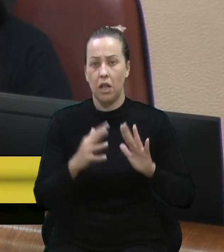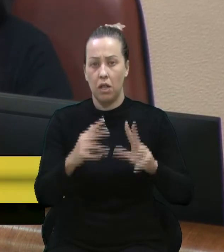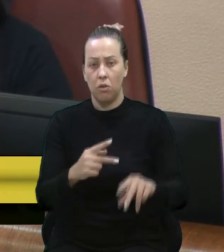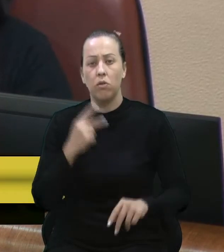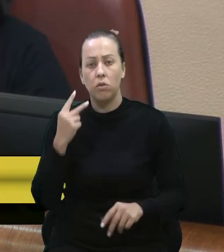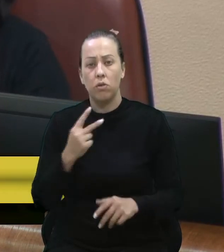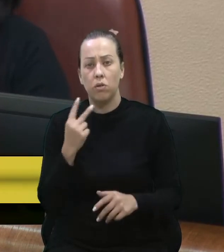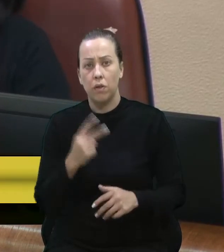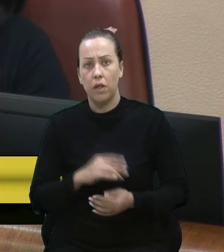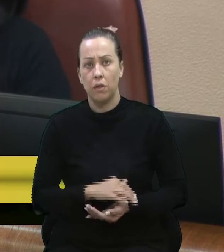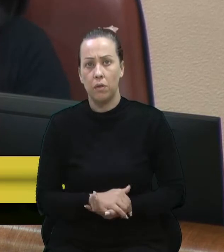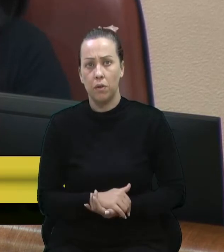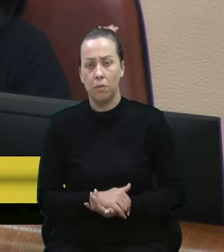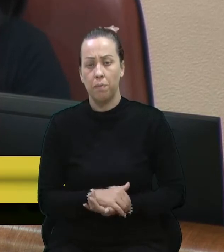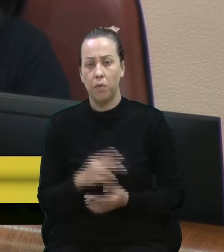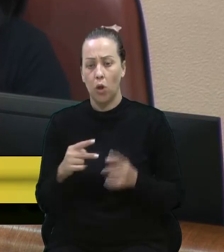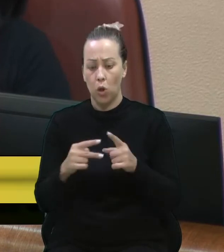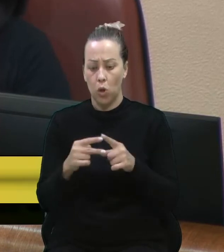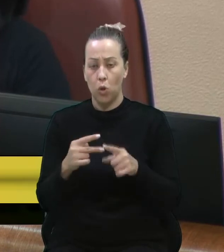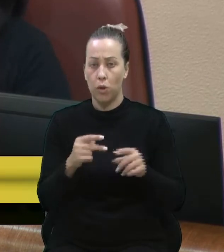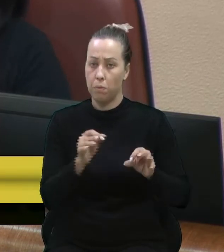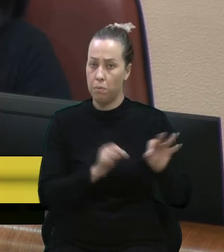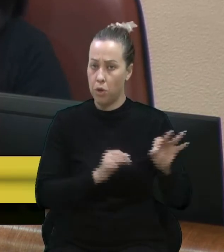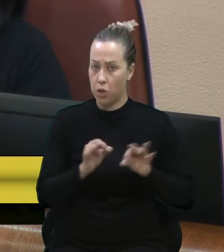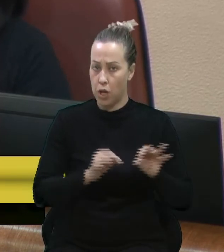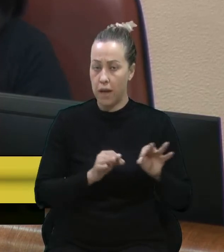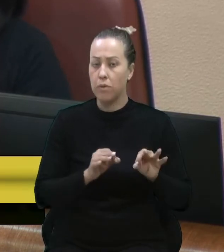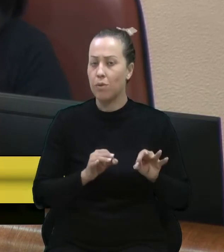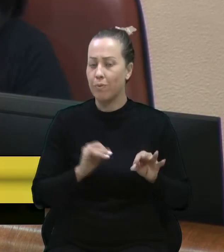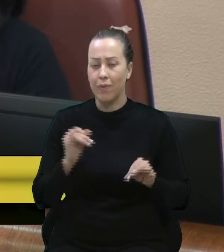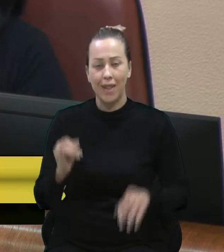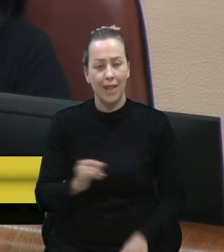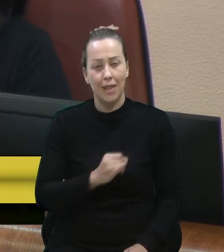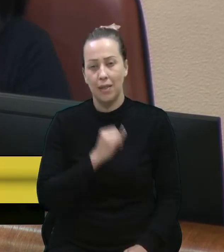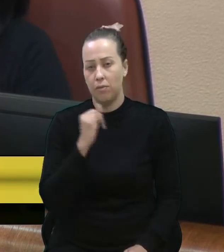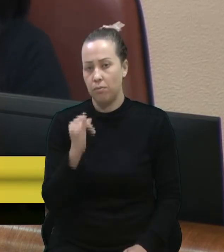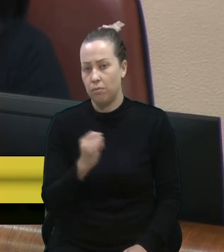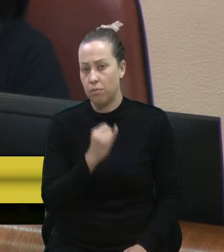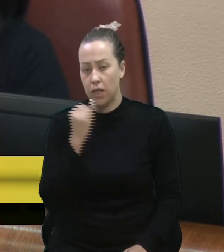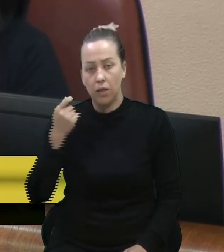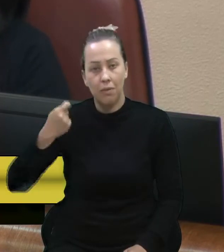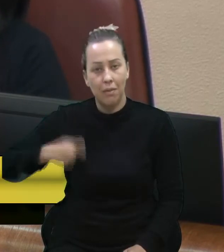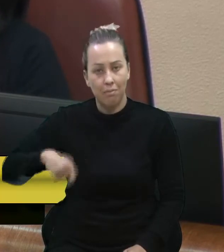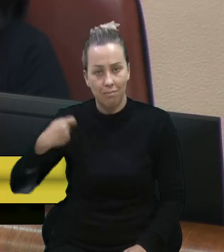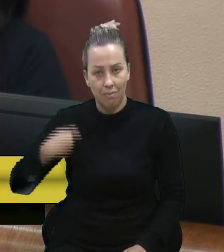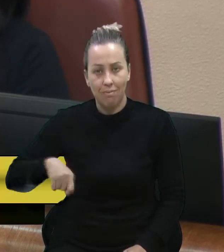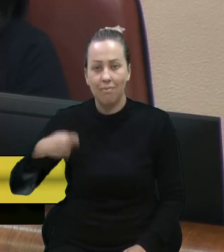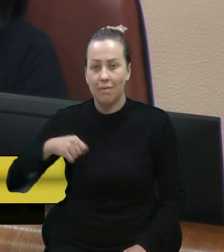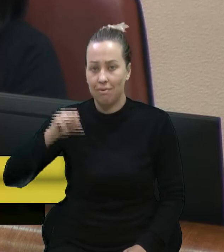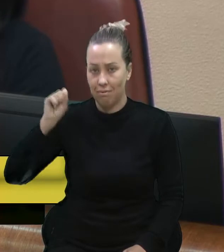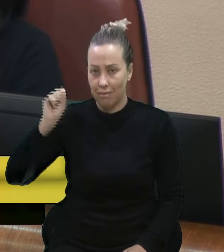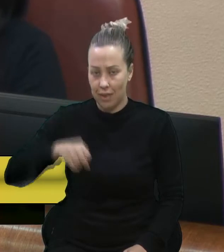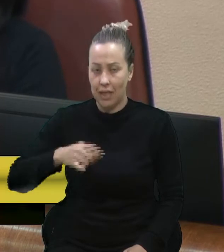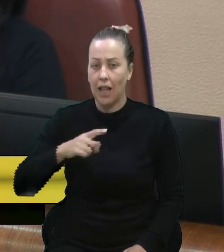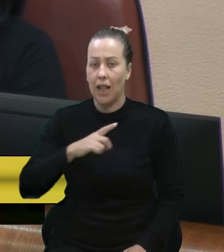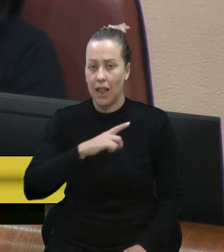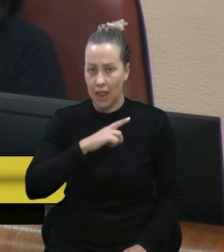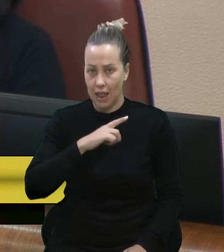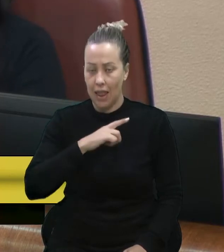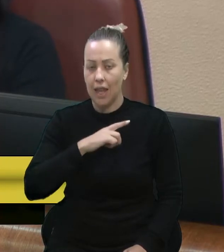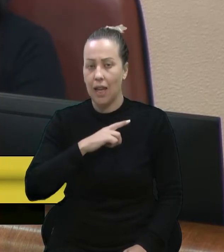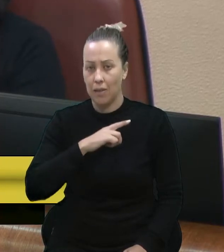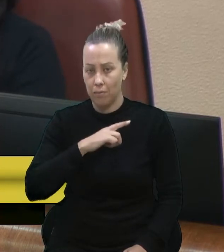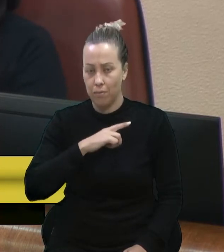vereadores, foram dois projetos entendidos como uma unanimidade, pela necessidade que a gente tem, efetivamente,